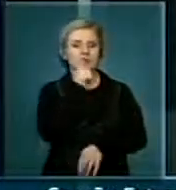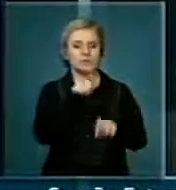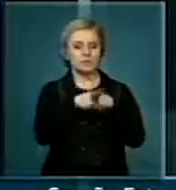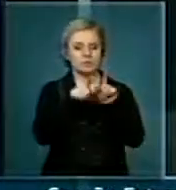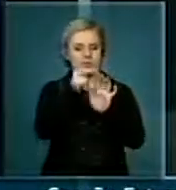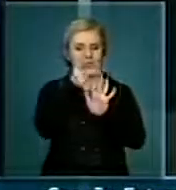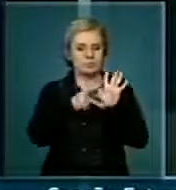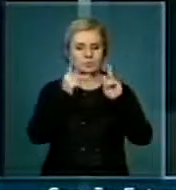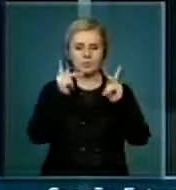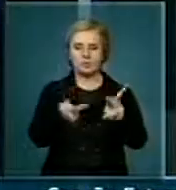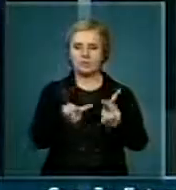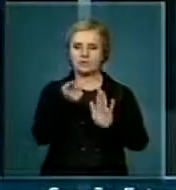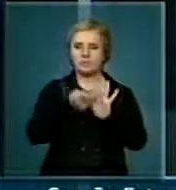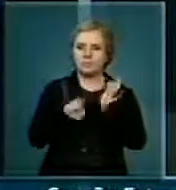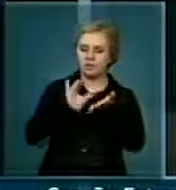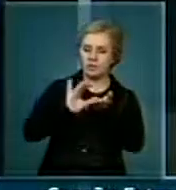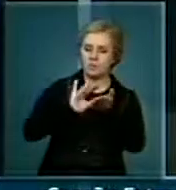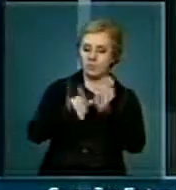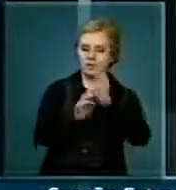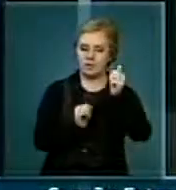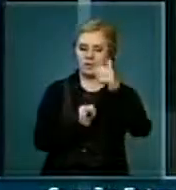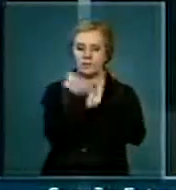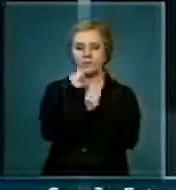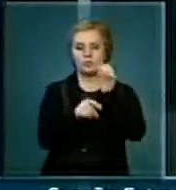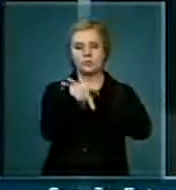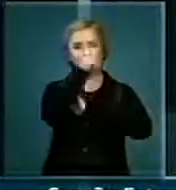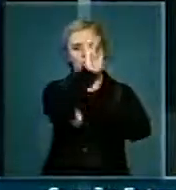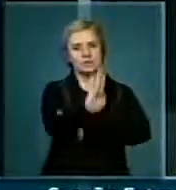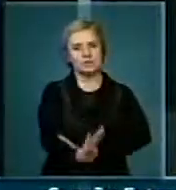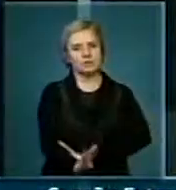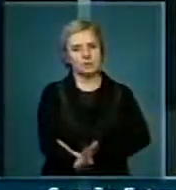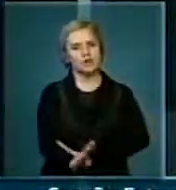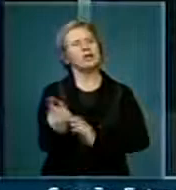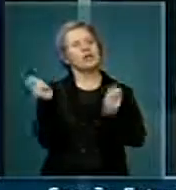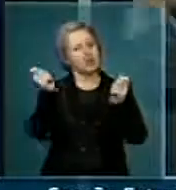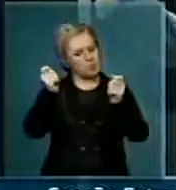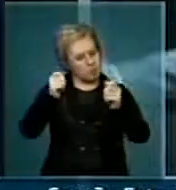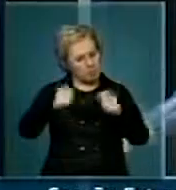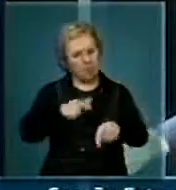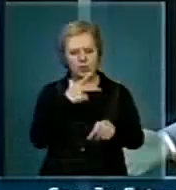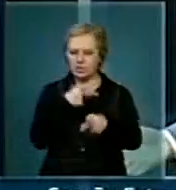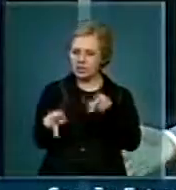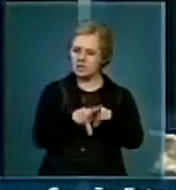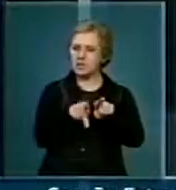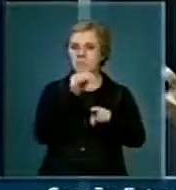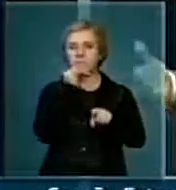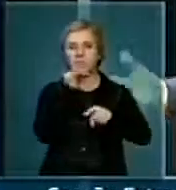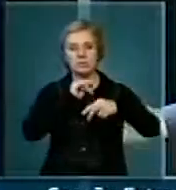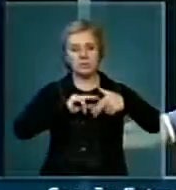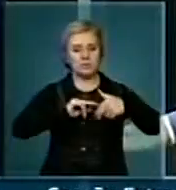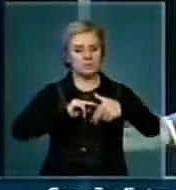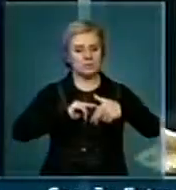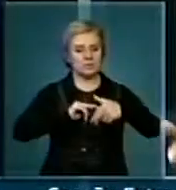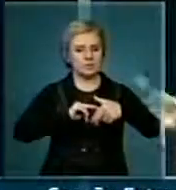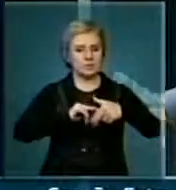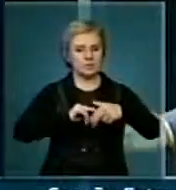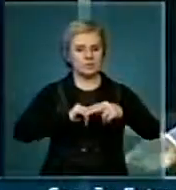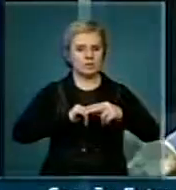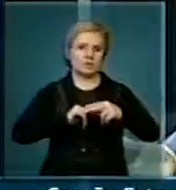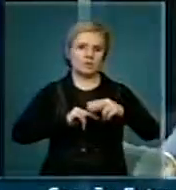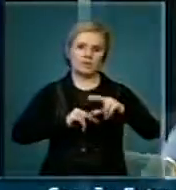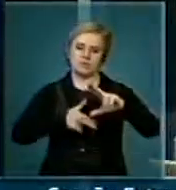projetos e programas de financiamento às indústrias nacionais, que podem sim, têm capacidade, a Embraer é um exemplo de competitividade